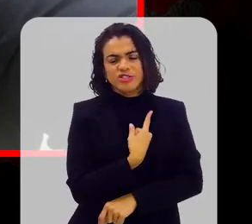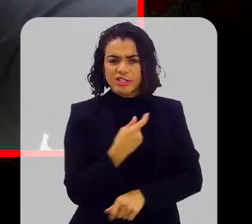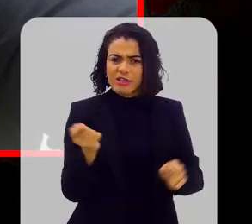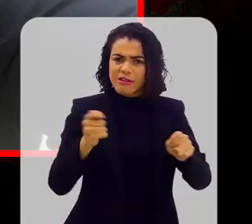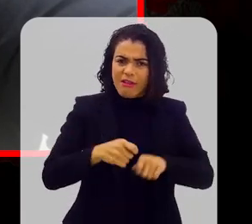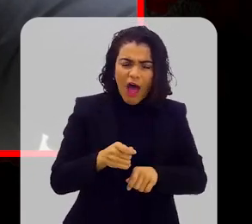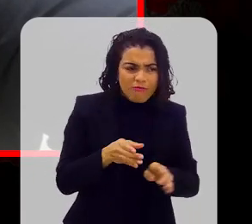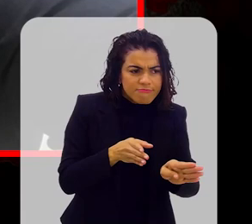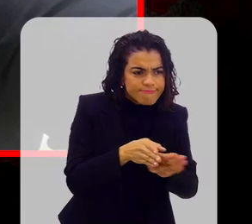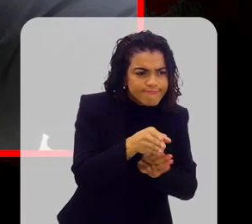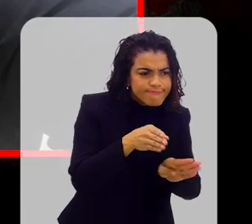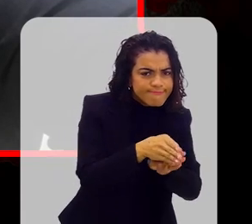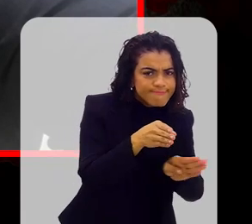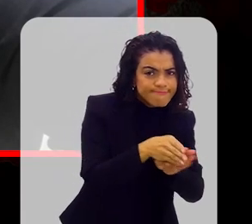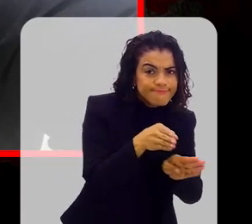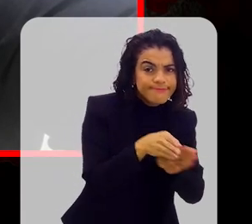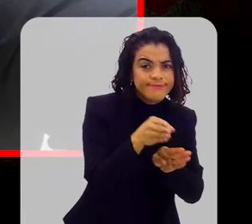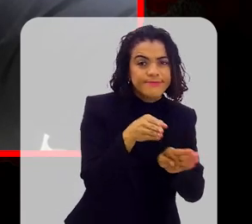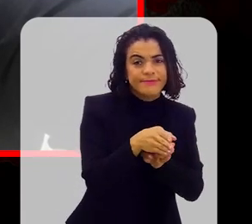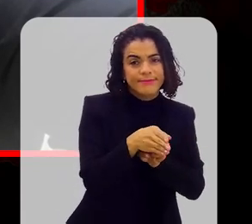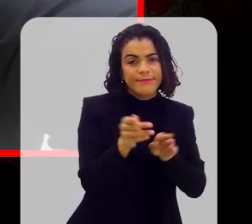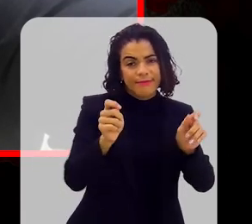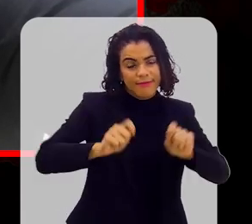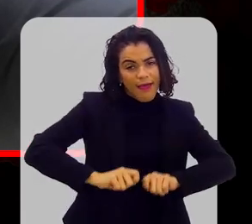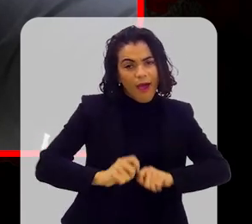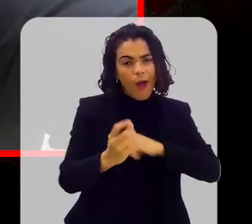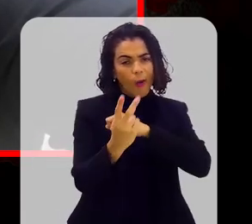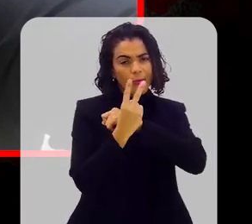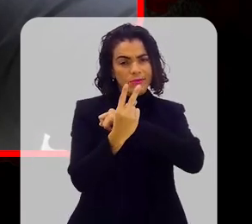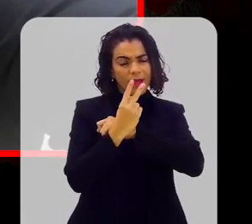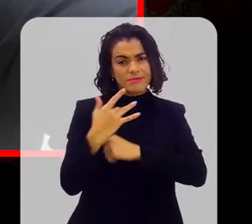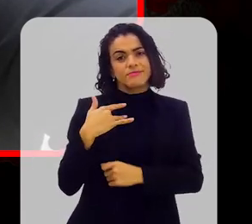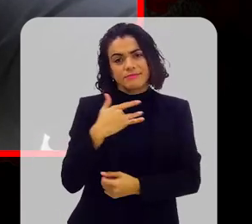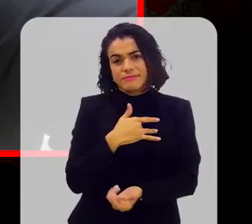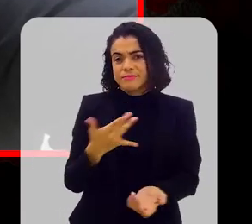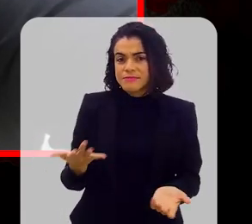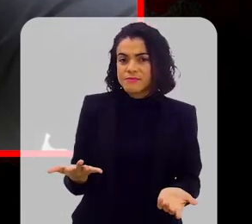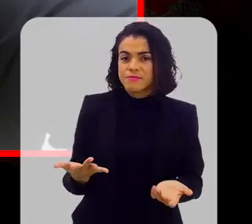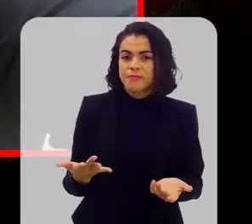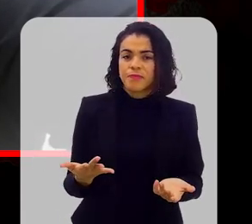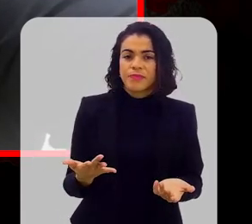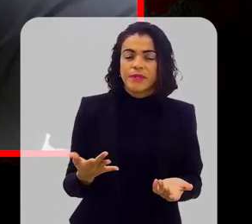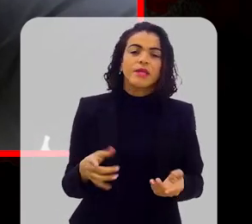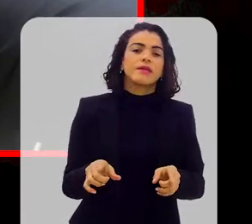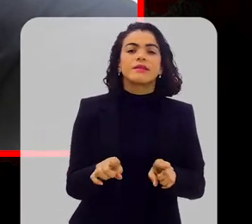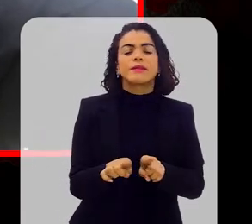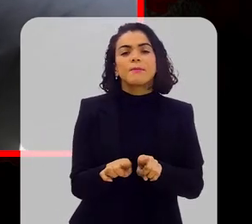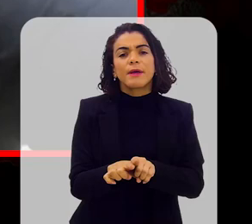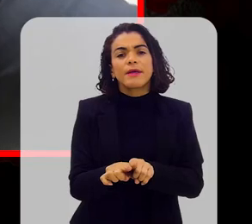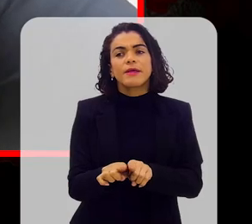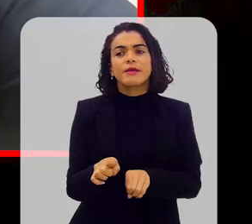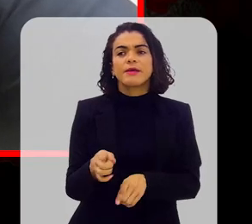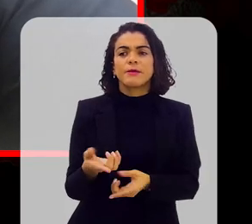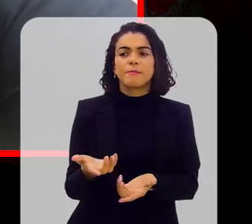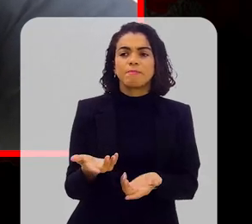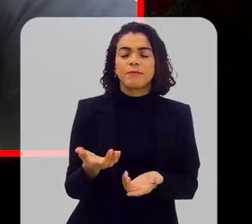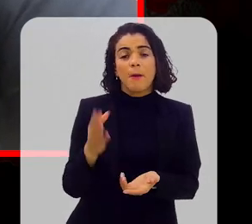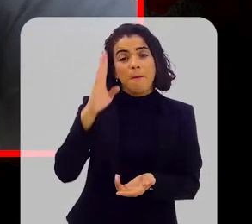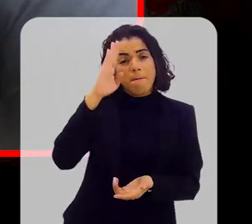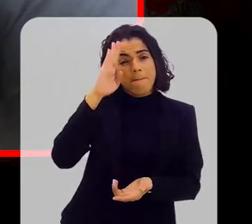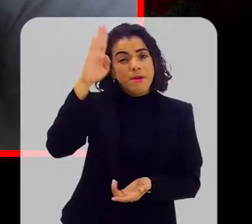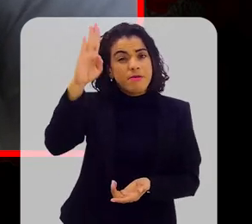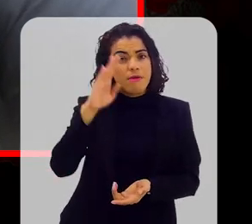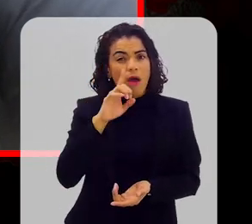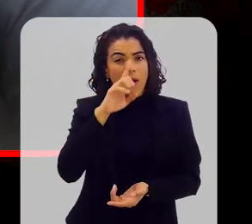pode intervir também, que a gente pode mexer, cuidando da nossa saúde. E, assim, o primeiro, como eu disse,